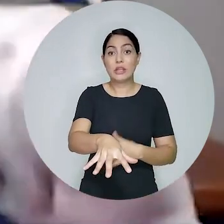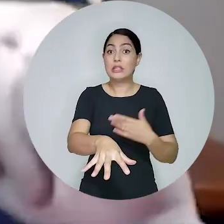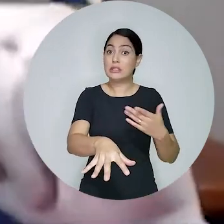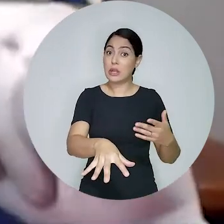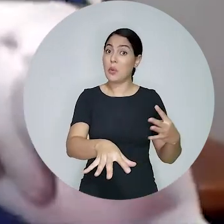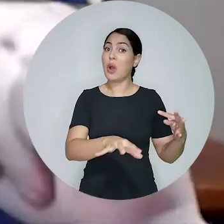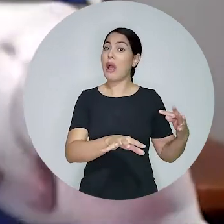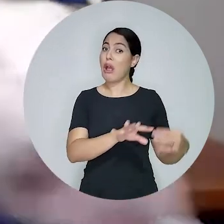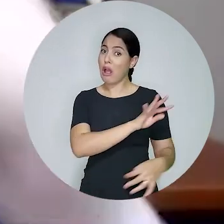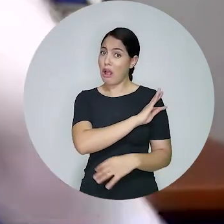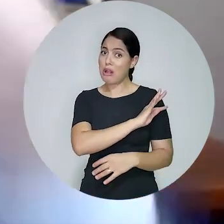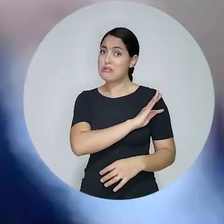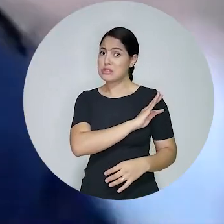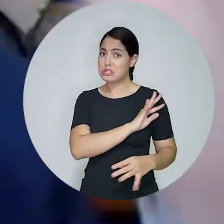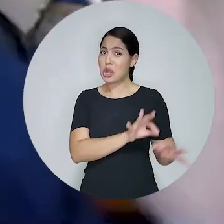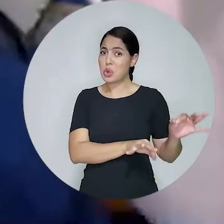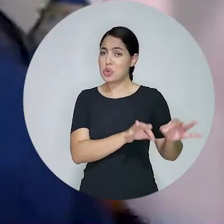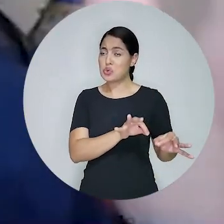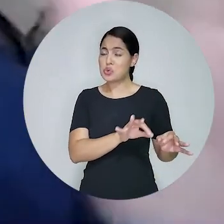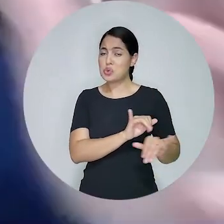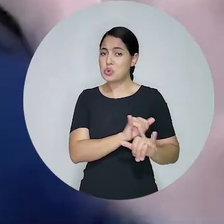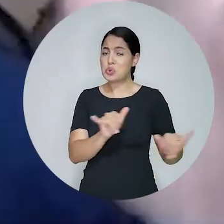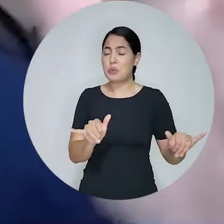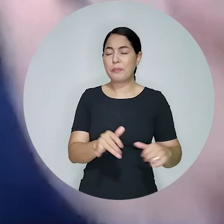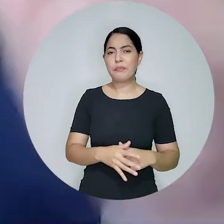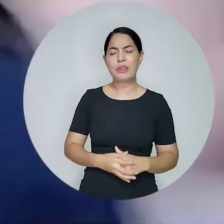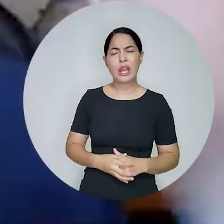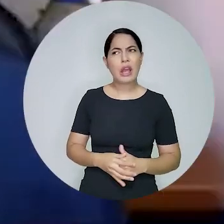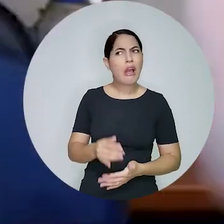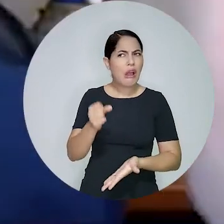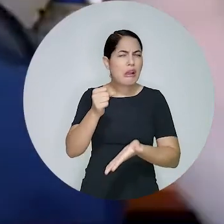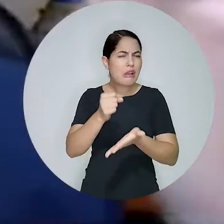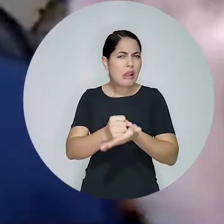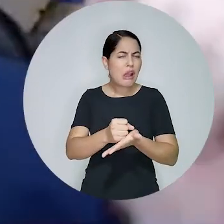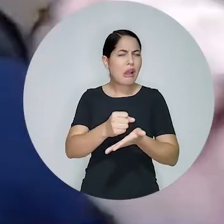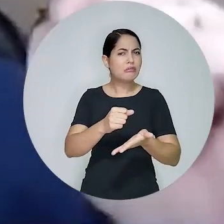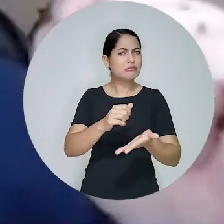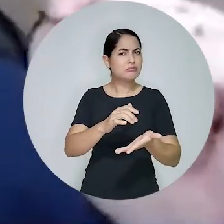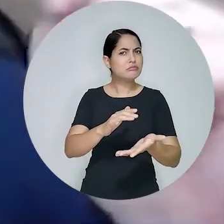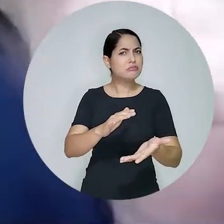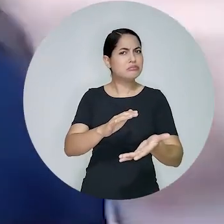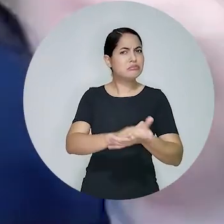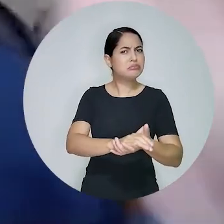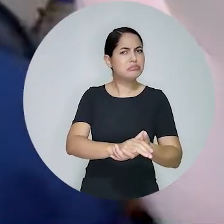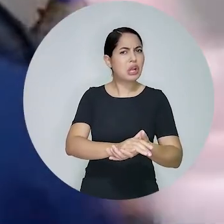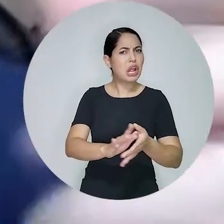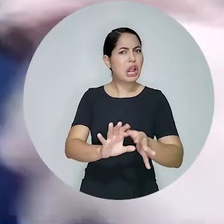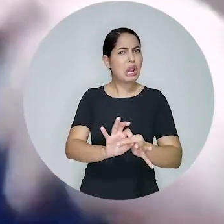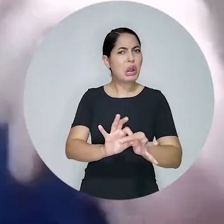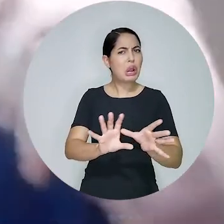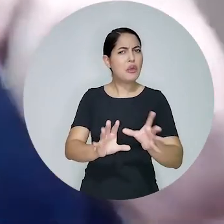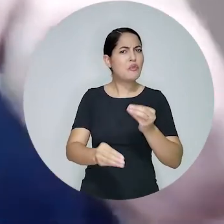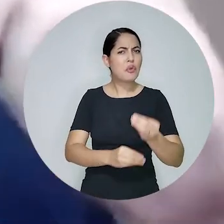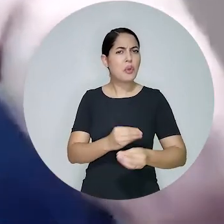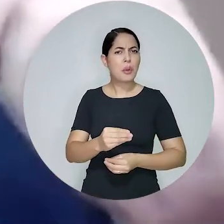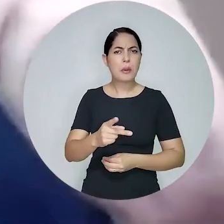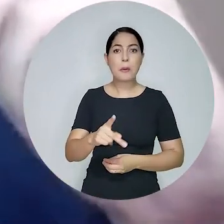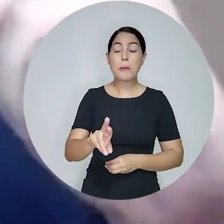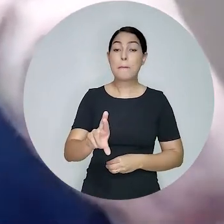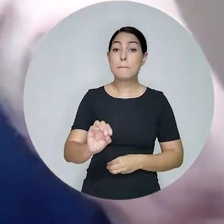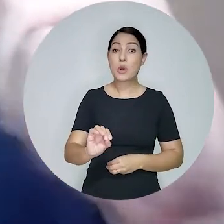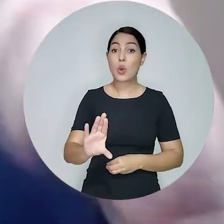necessariamente em um lugar. E a técnica jurídica veio e disse, bom, contratos entre ausentes, ou casamento por procuração.